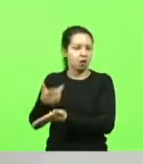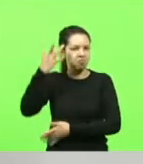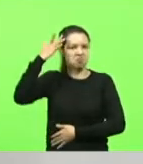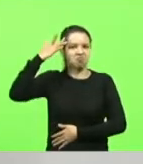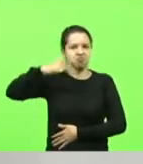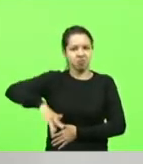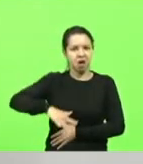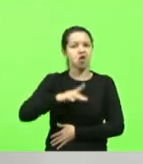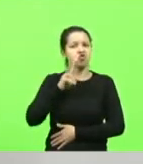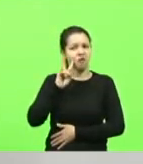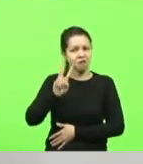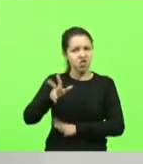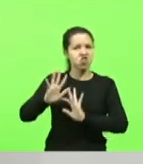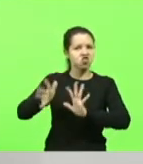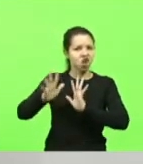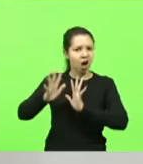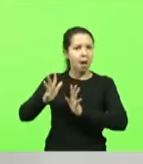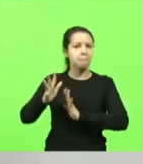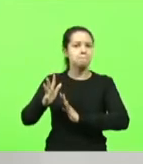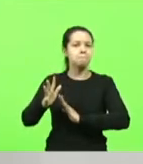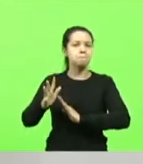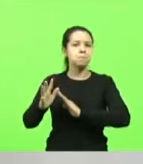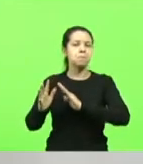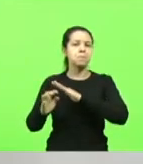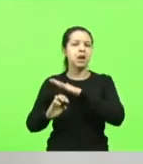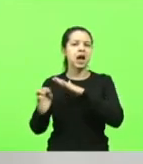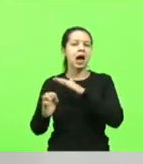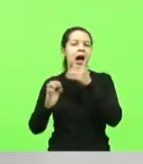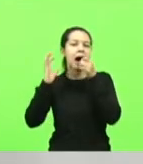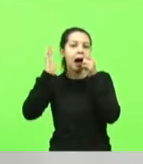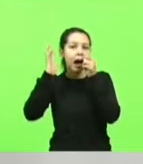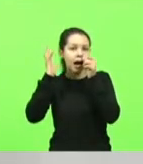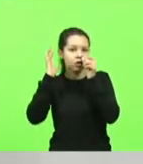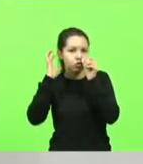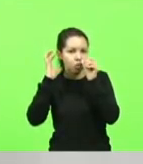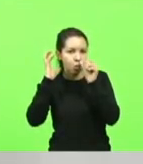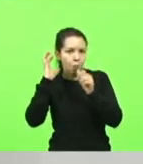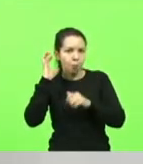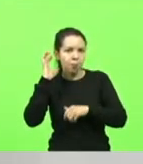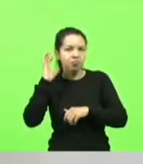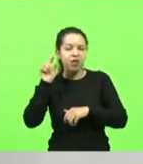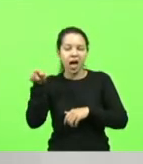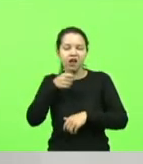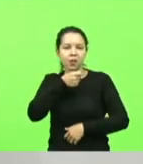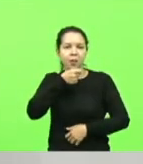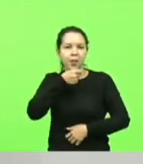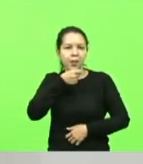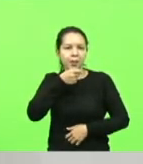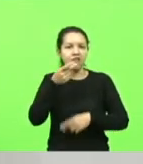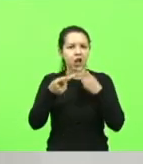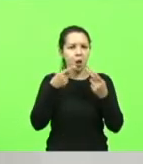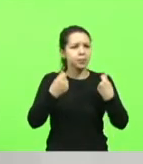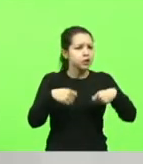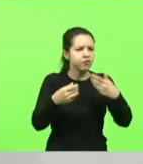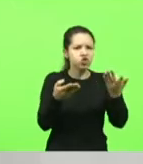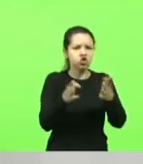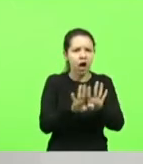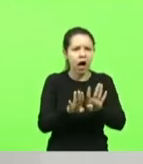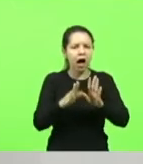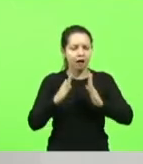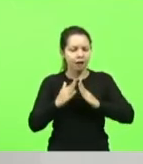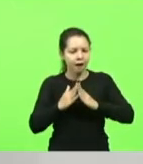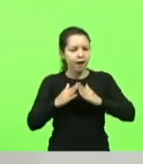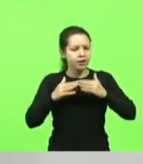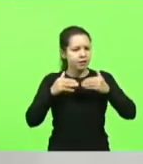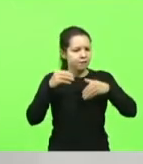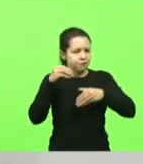programa de rádio que chegava a ser engraçado. O comentarista ali falando, olha, tem que fechar, tem que ficar em casa, é hora de